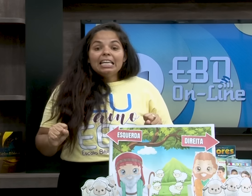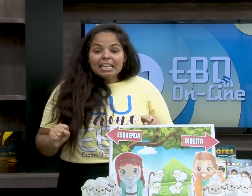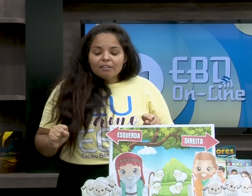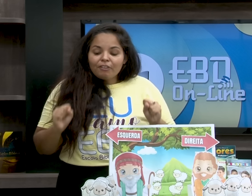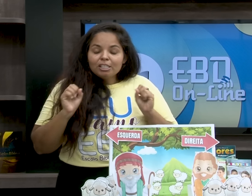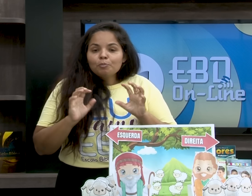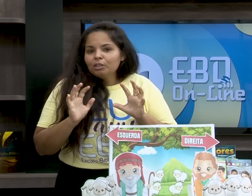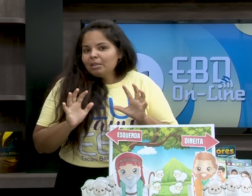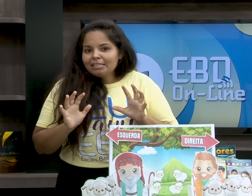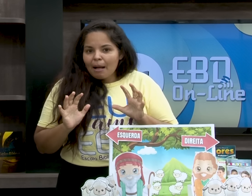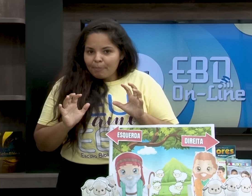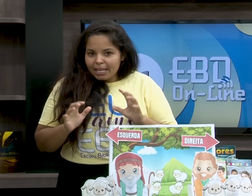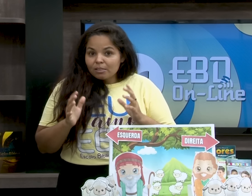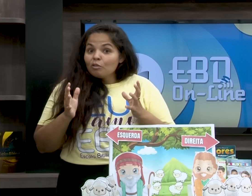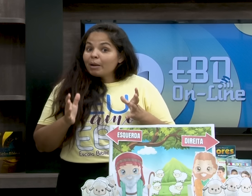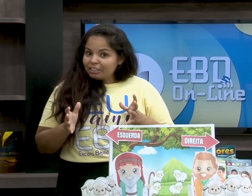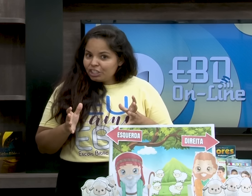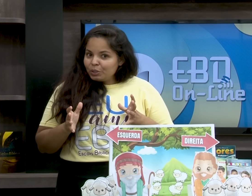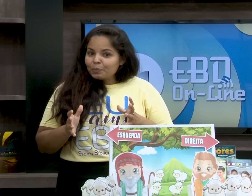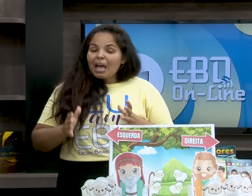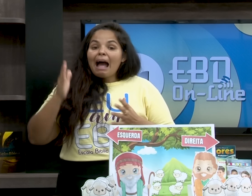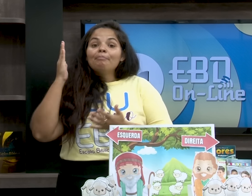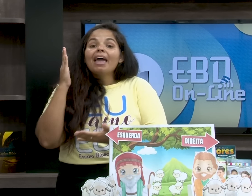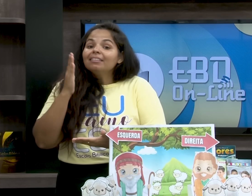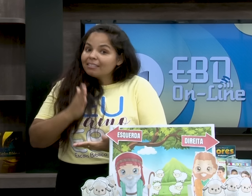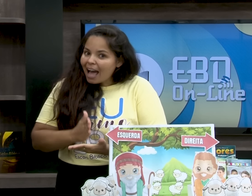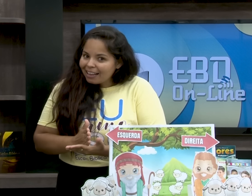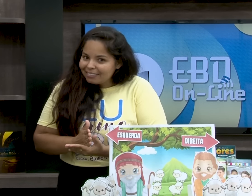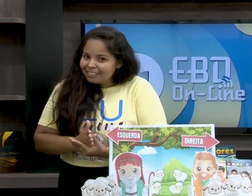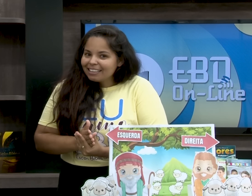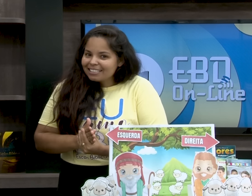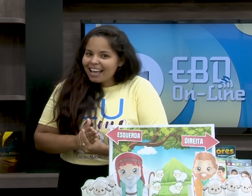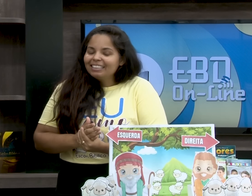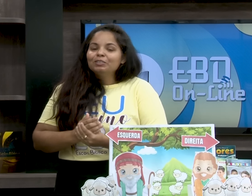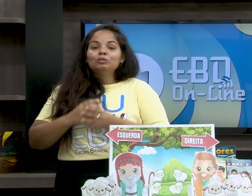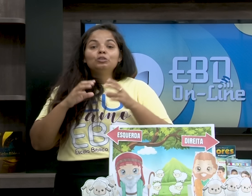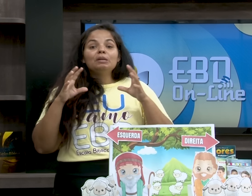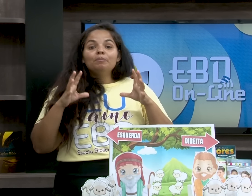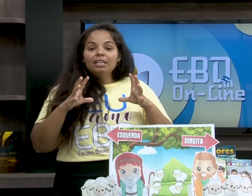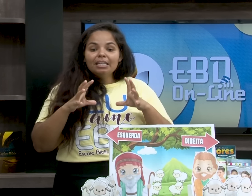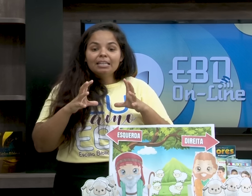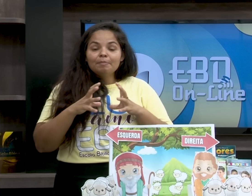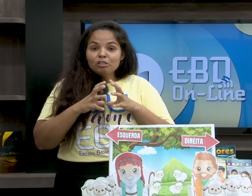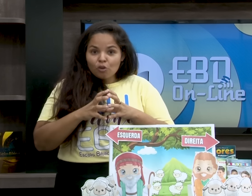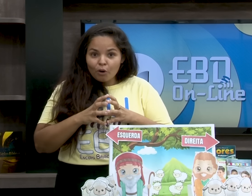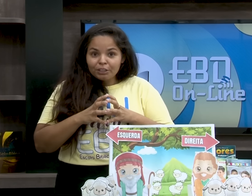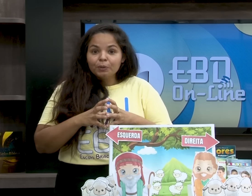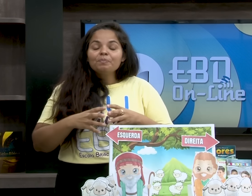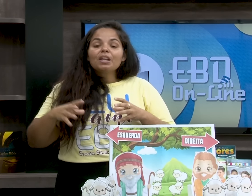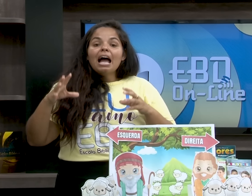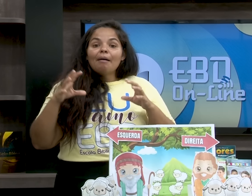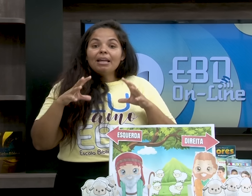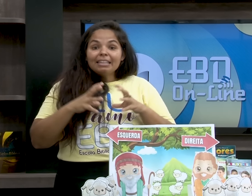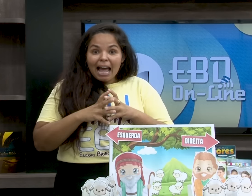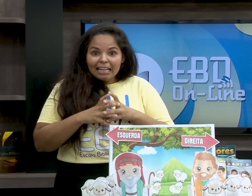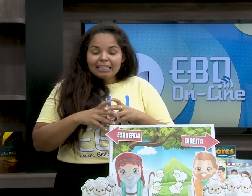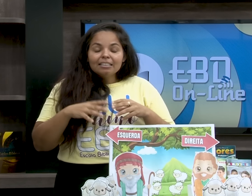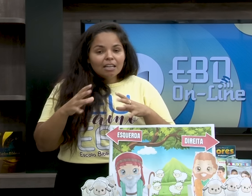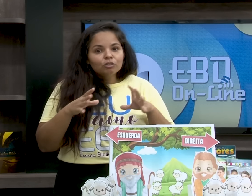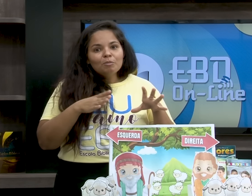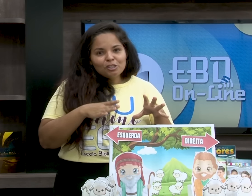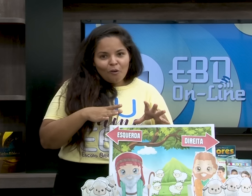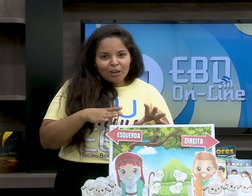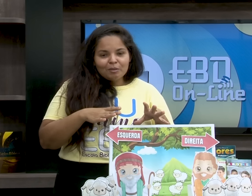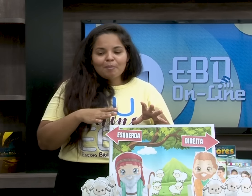sala. E vai disponibilizar apenas num pratinho a metade, tá certo? De biscoito. A